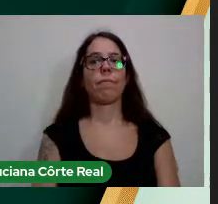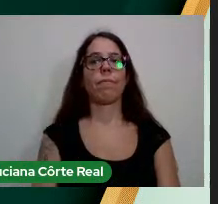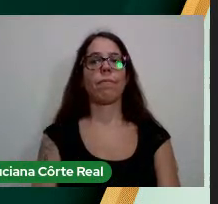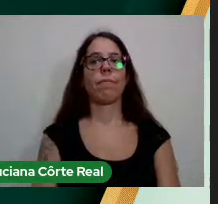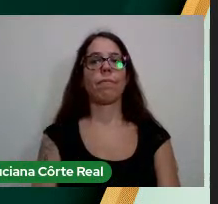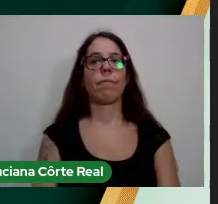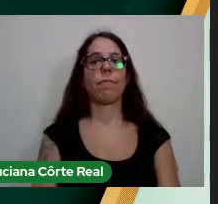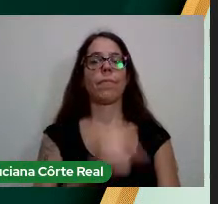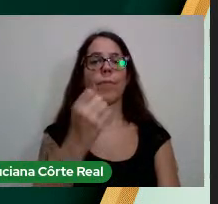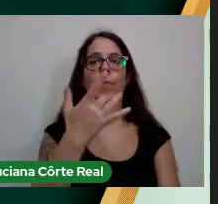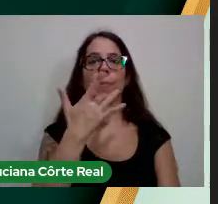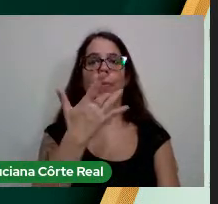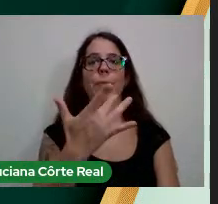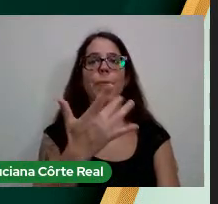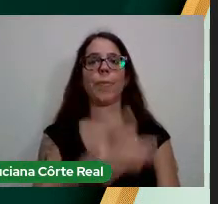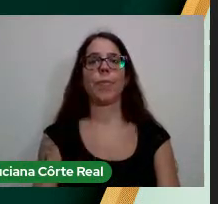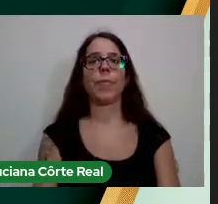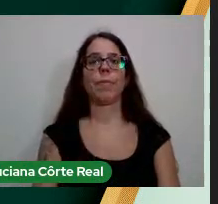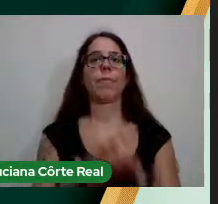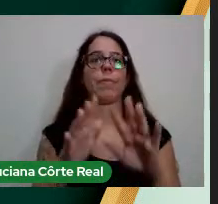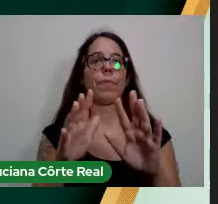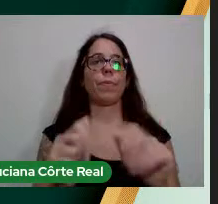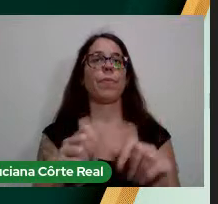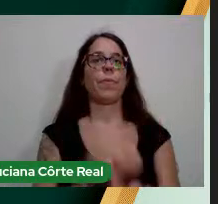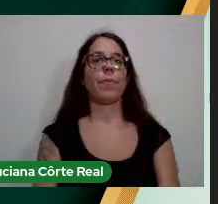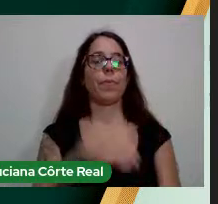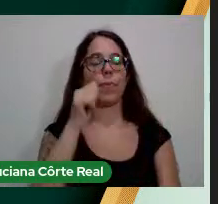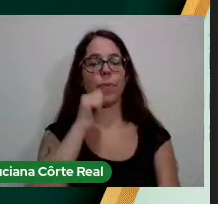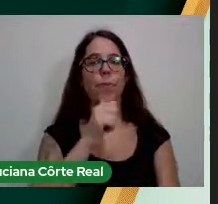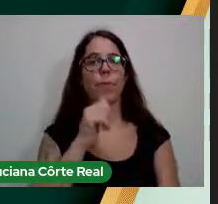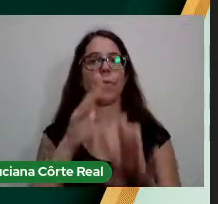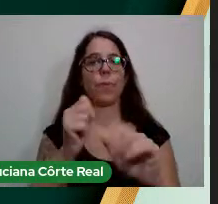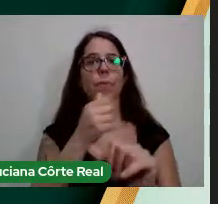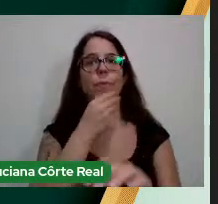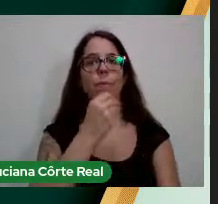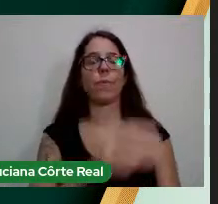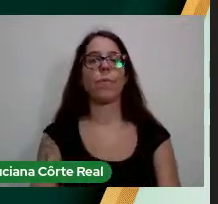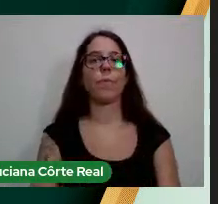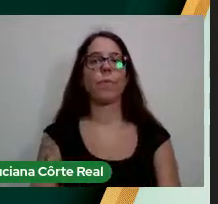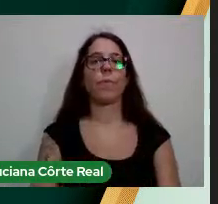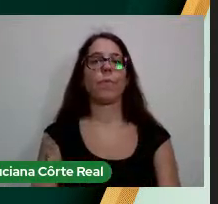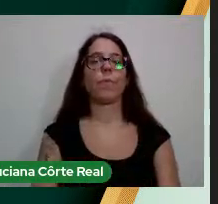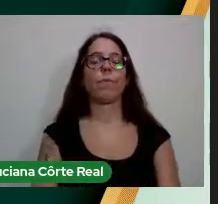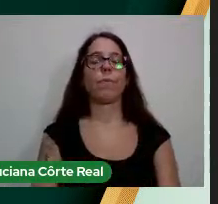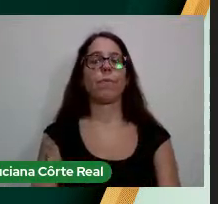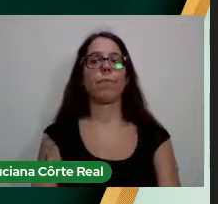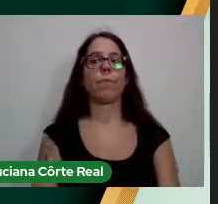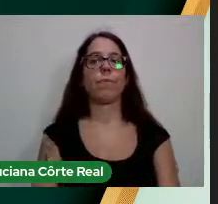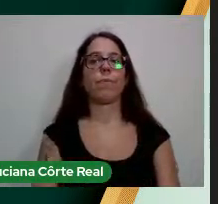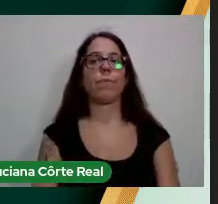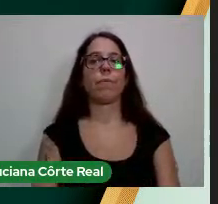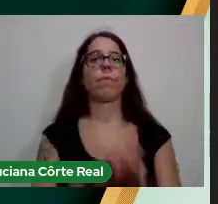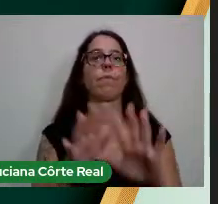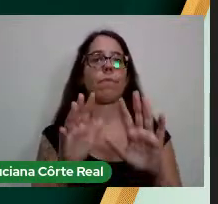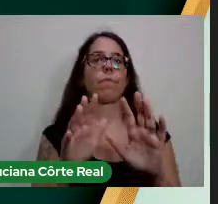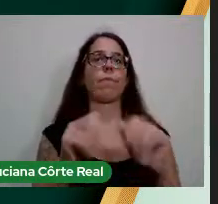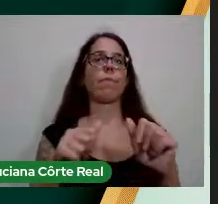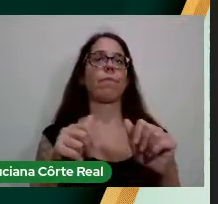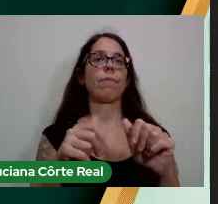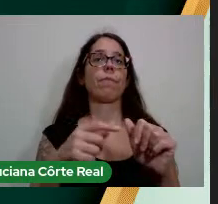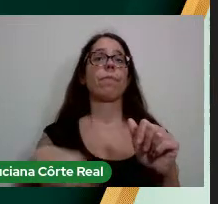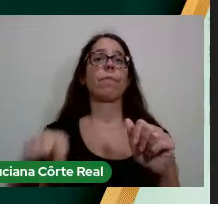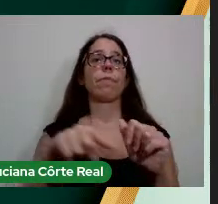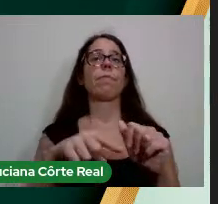Boa tarde a todas, todos e todes. Todo o nosso carinho,